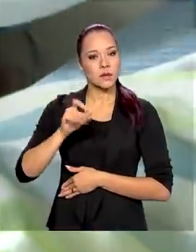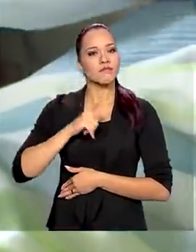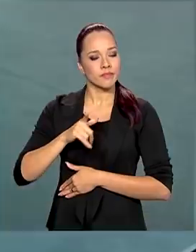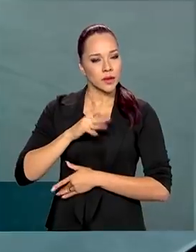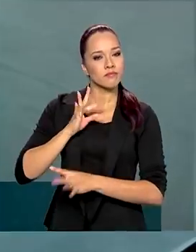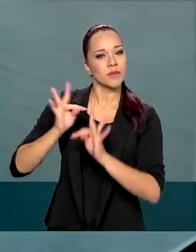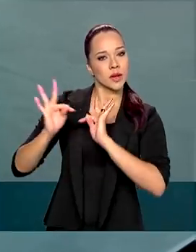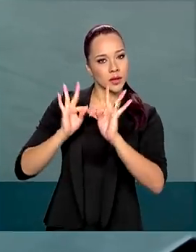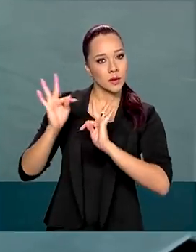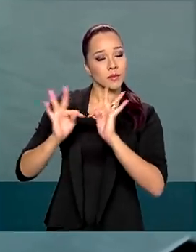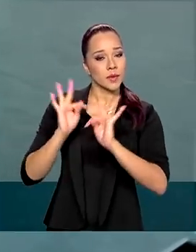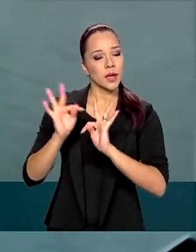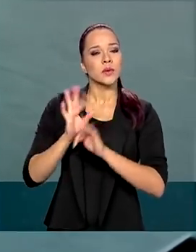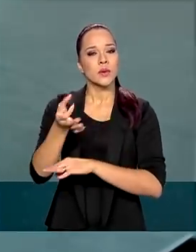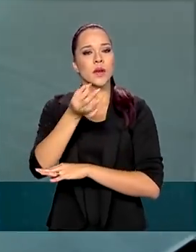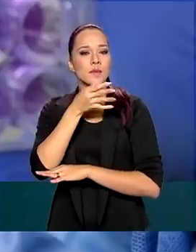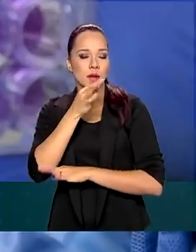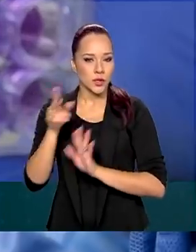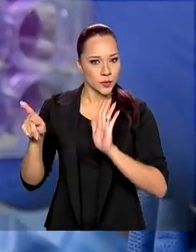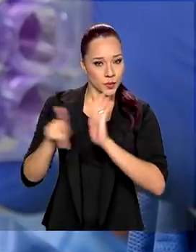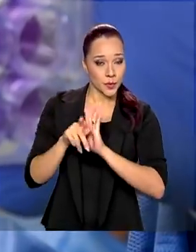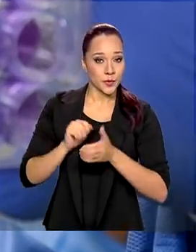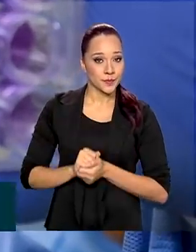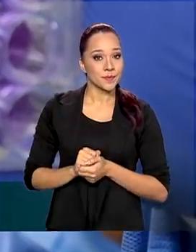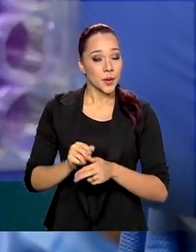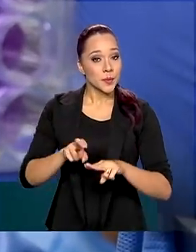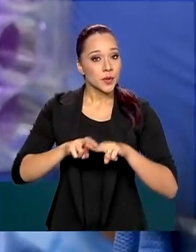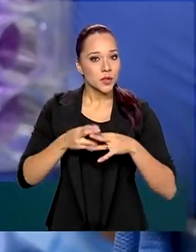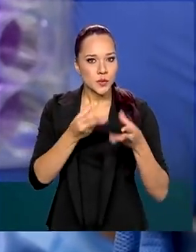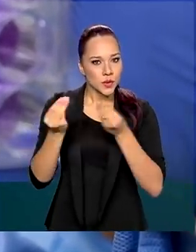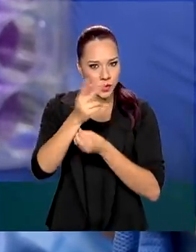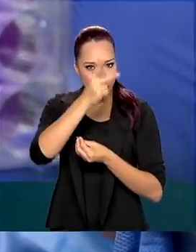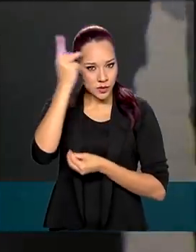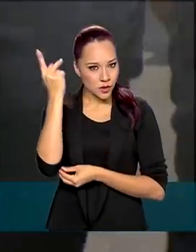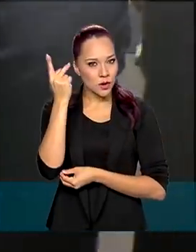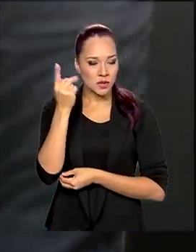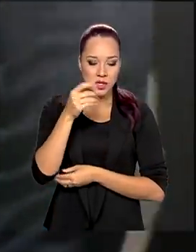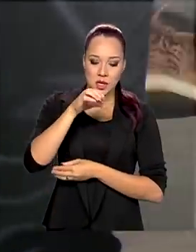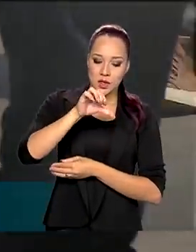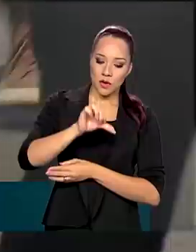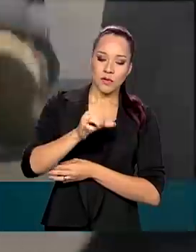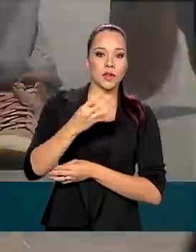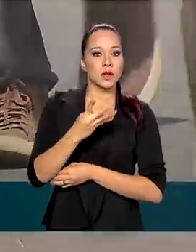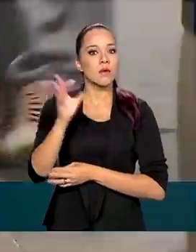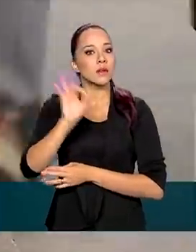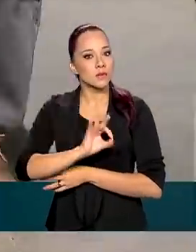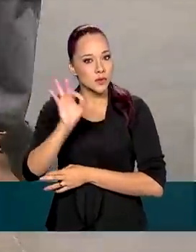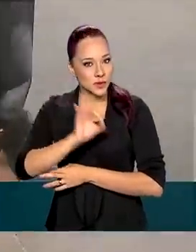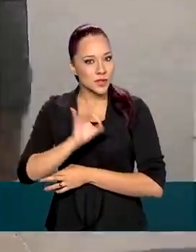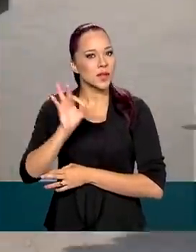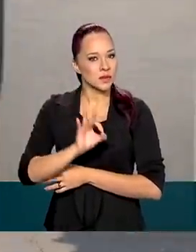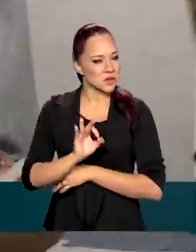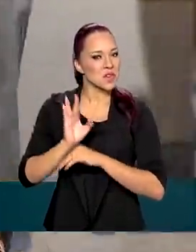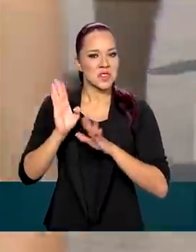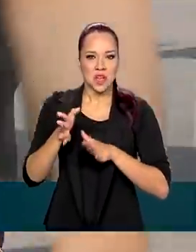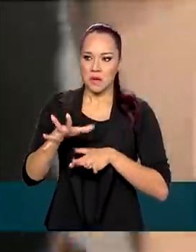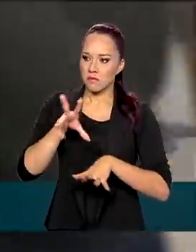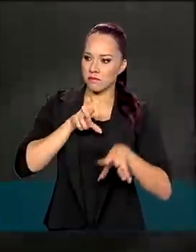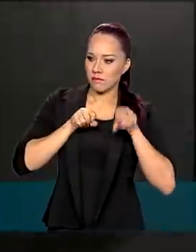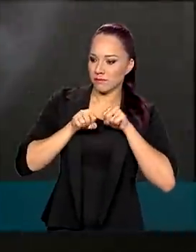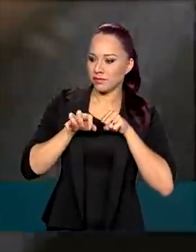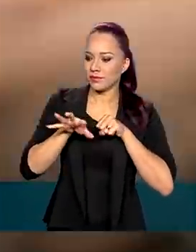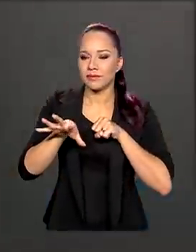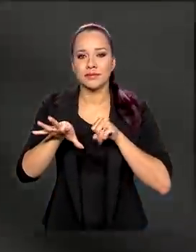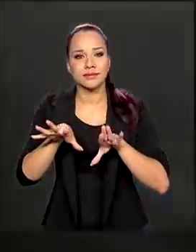tratamento com antirretroviral. E, por isso, a maioria, 94%, já não transmite